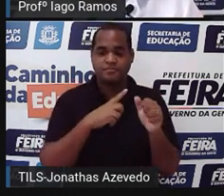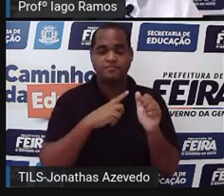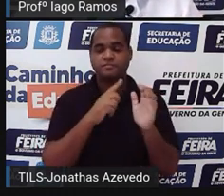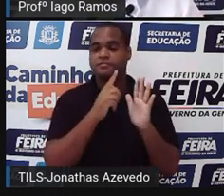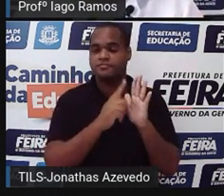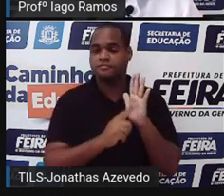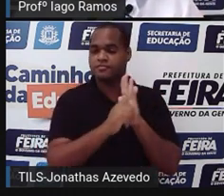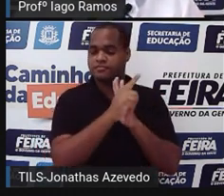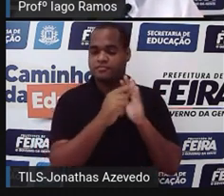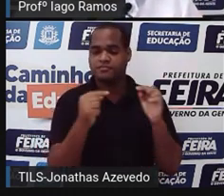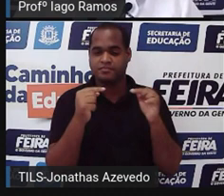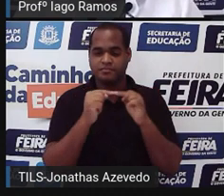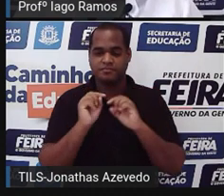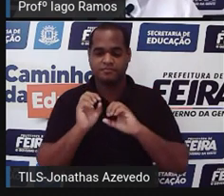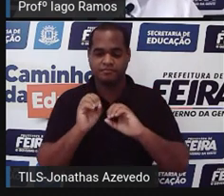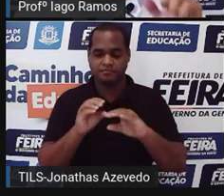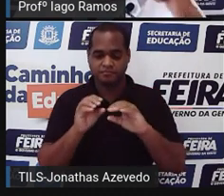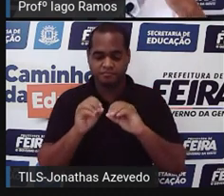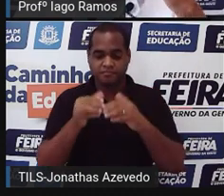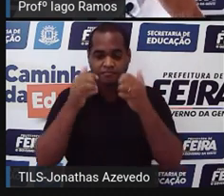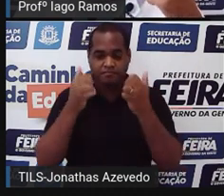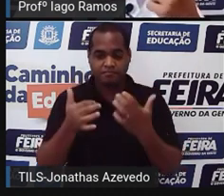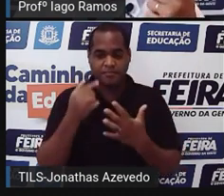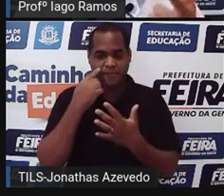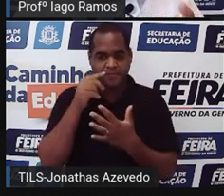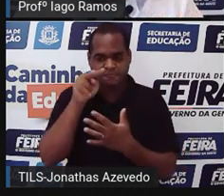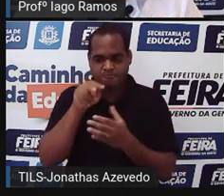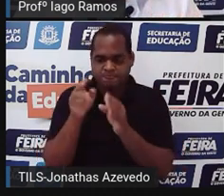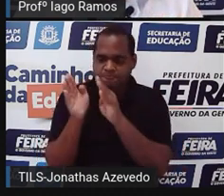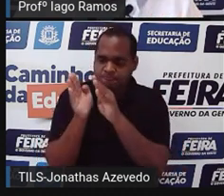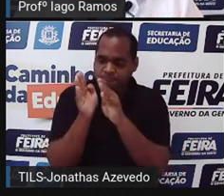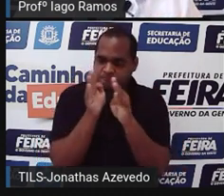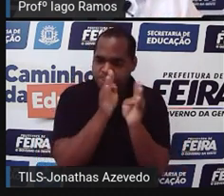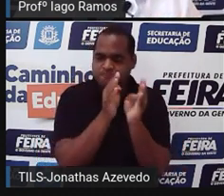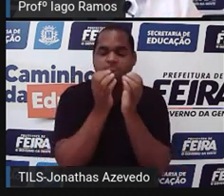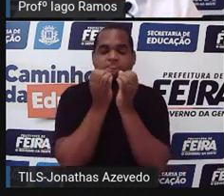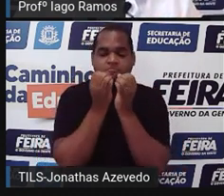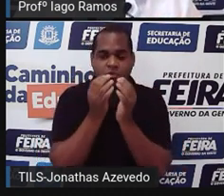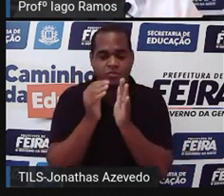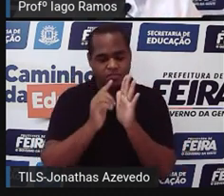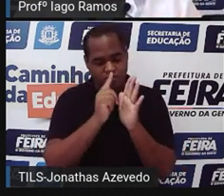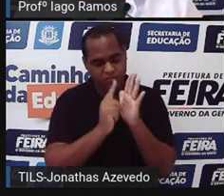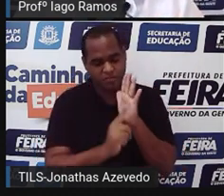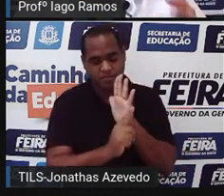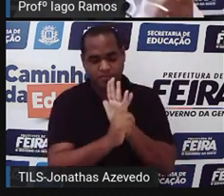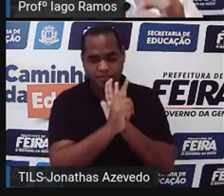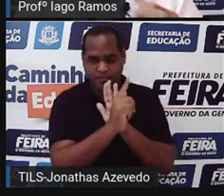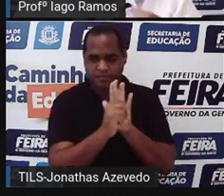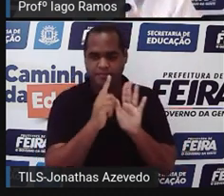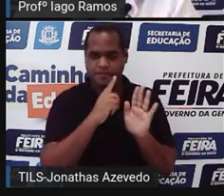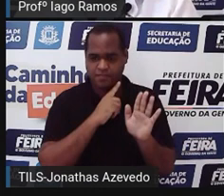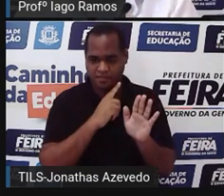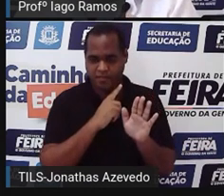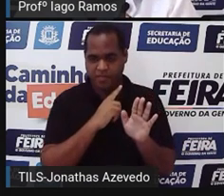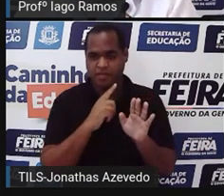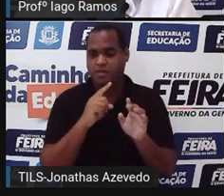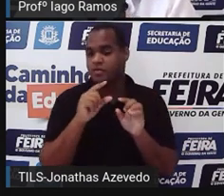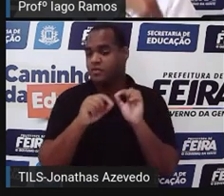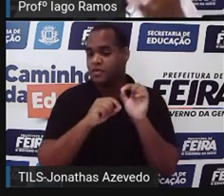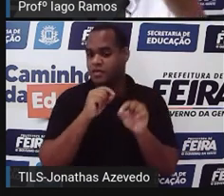aqui para a aula. A gente vai fazer a leitura desses gráficos, lembrando